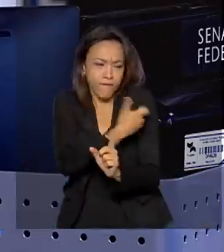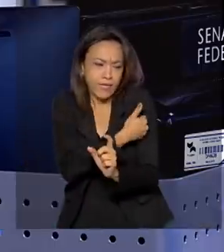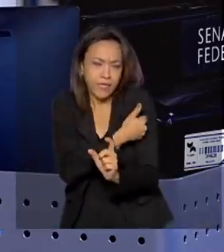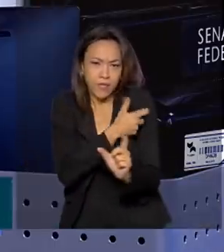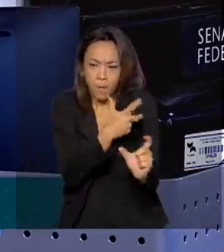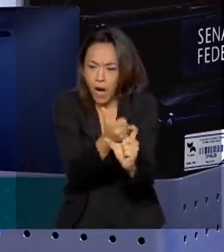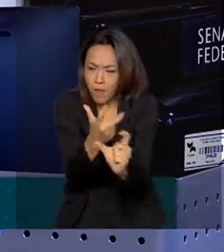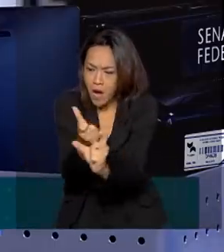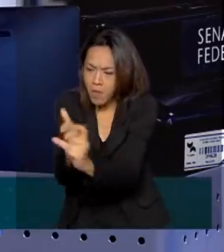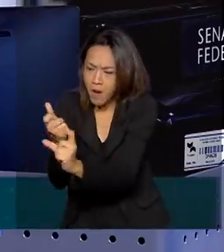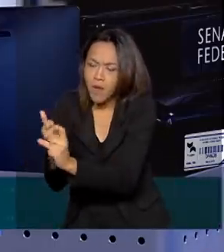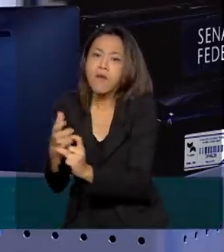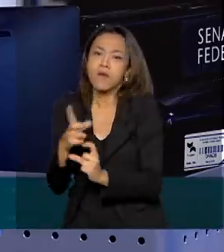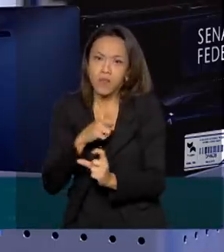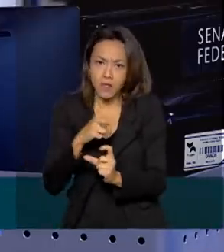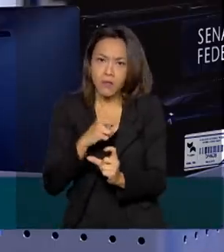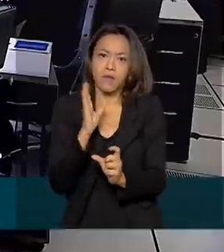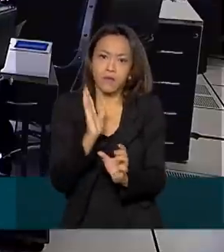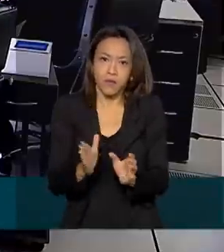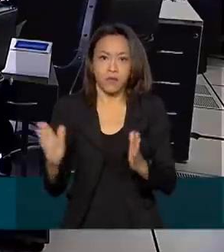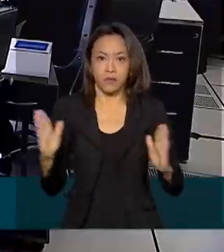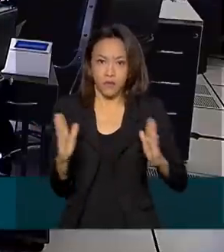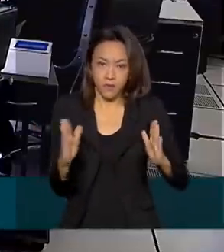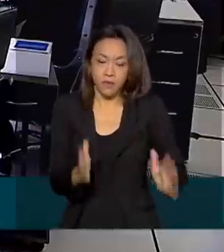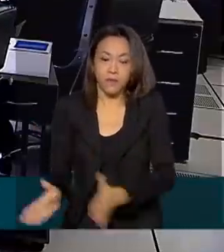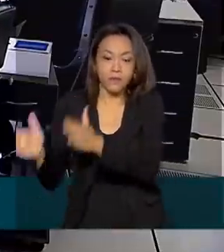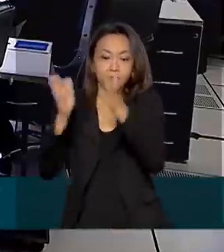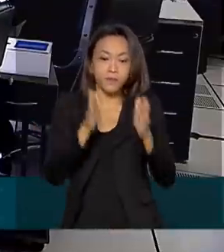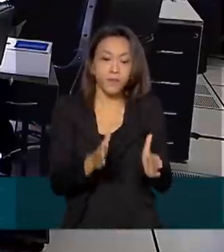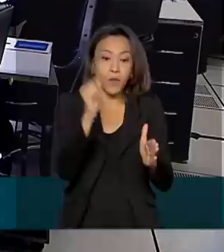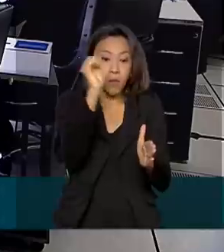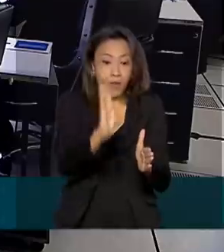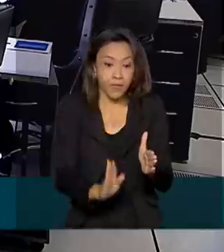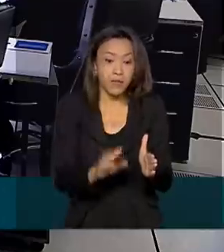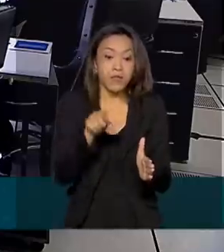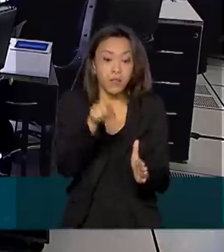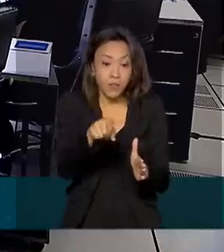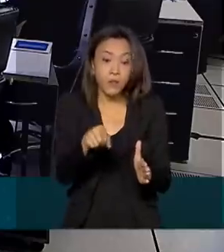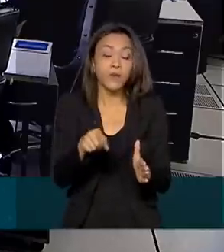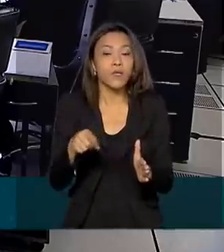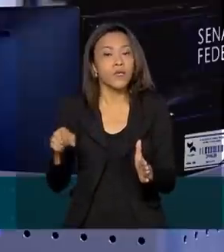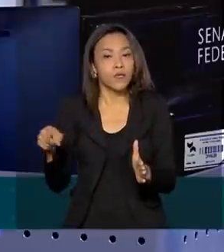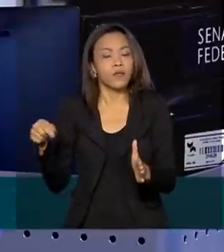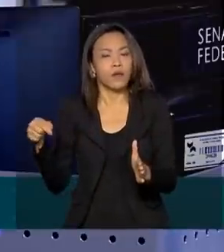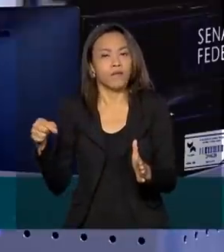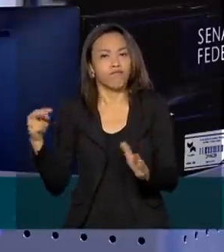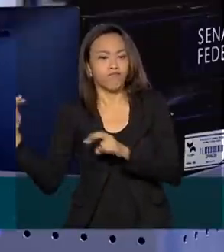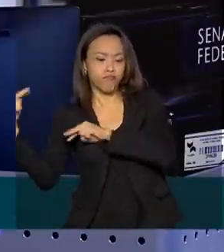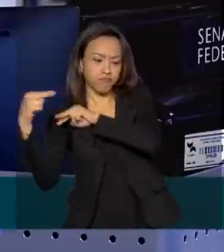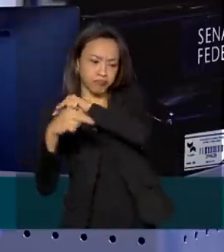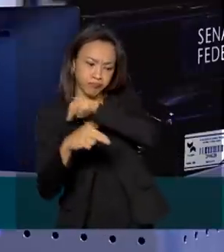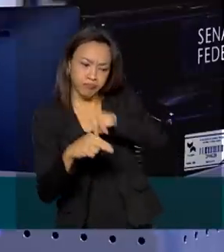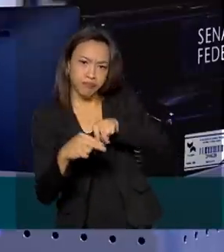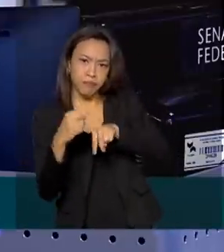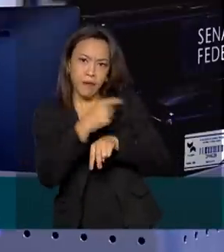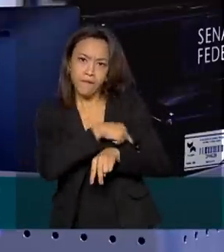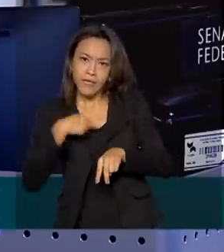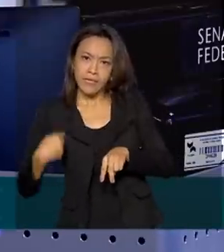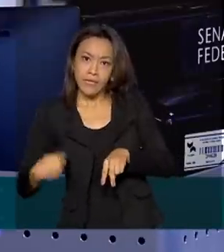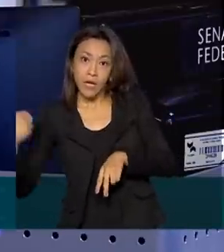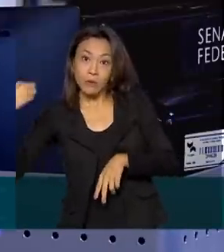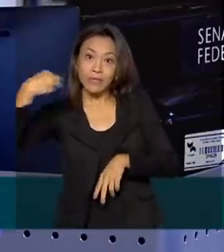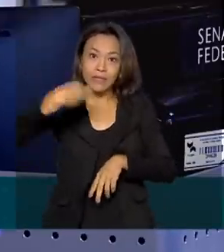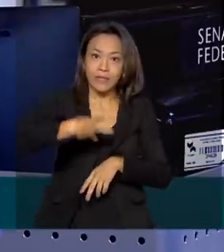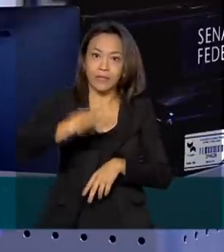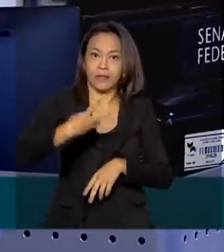que nós já temos neste momento. O Brasil é, segundo as próprias estatísticas chinesas, o terceiro país